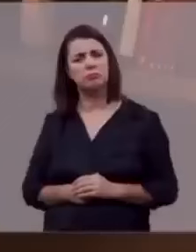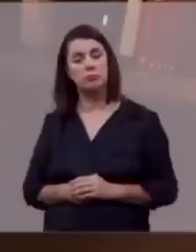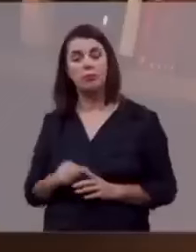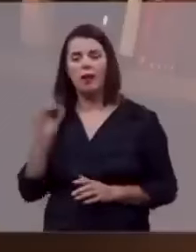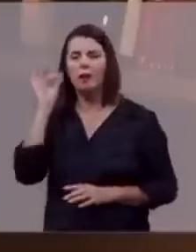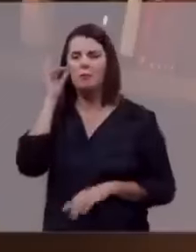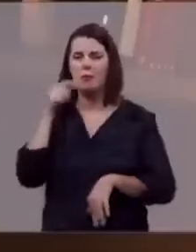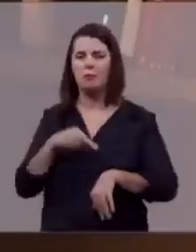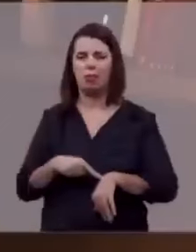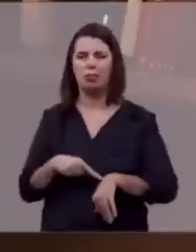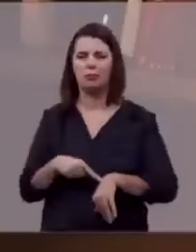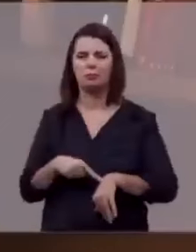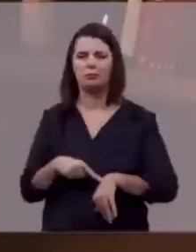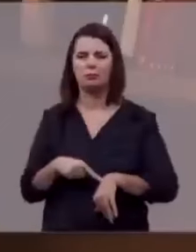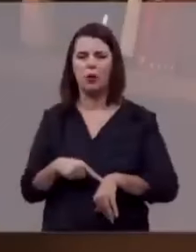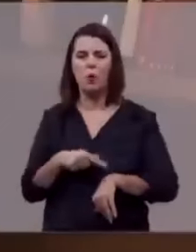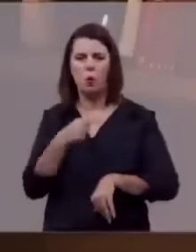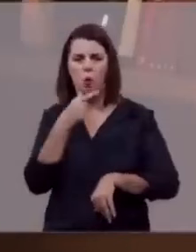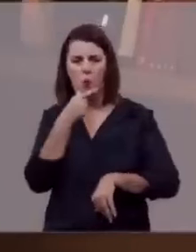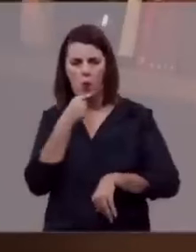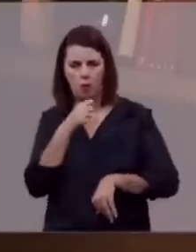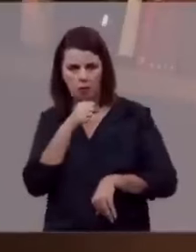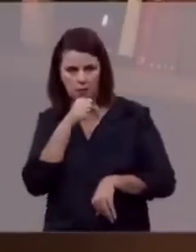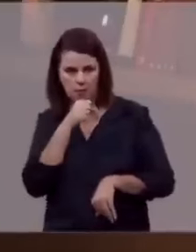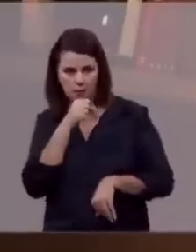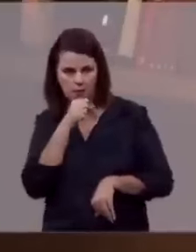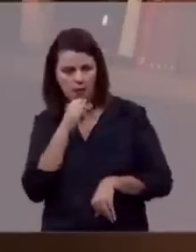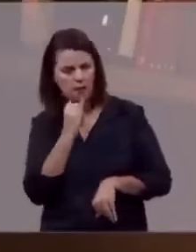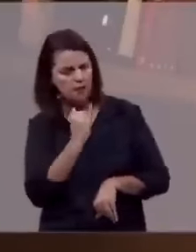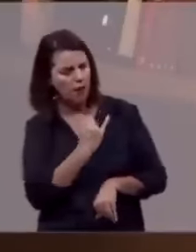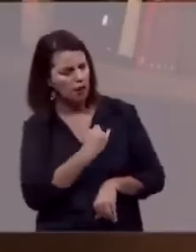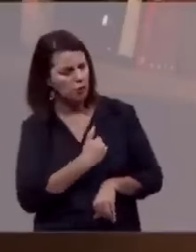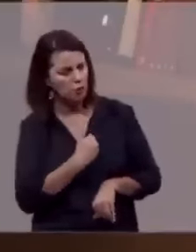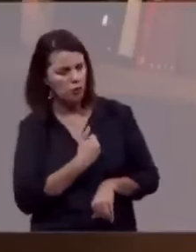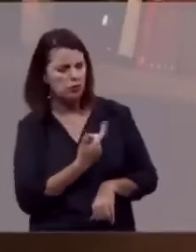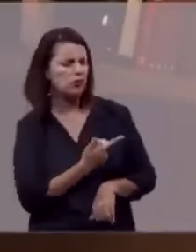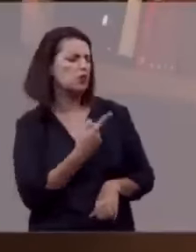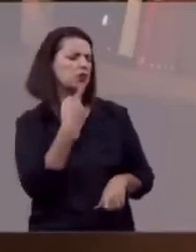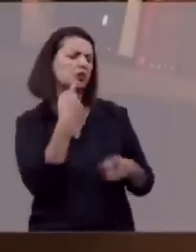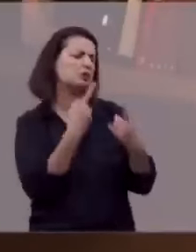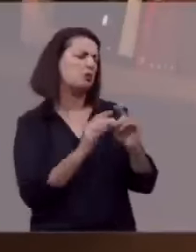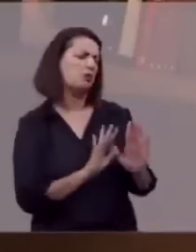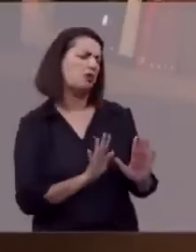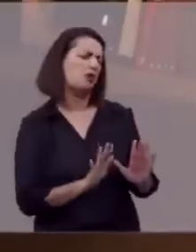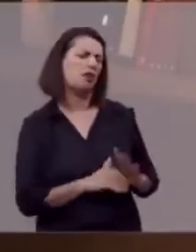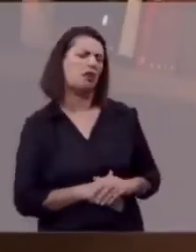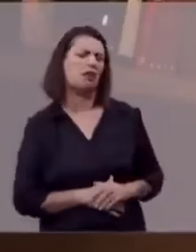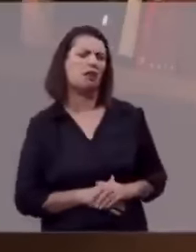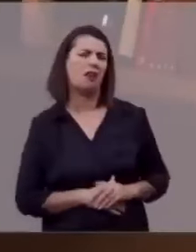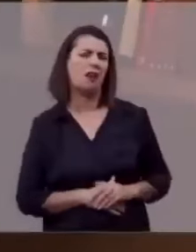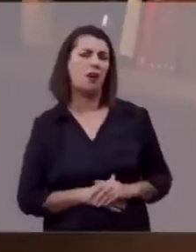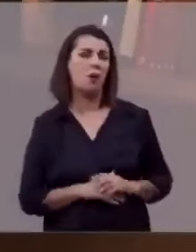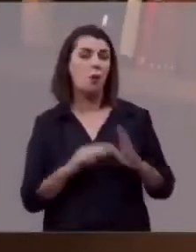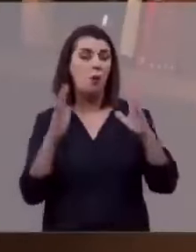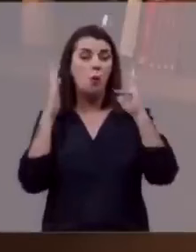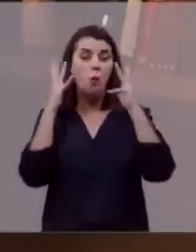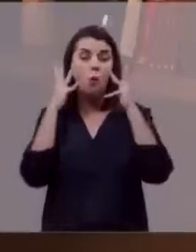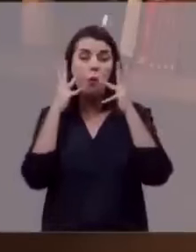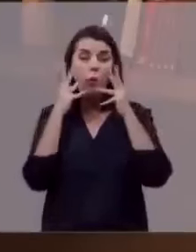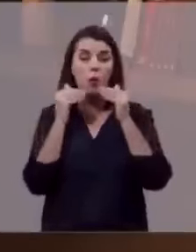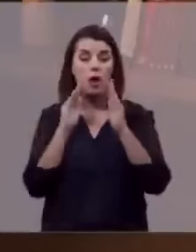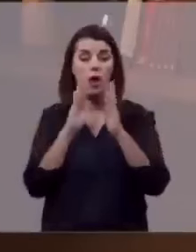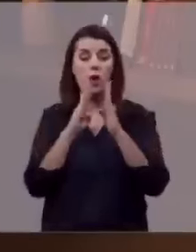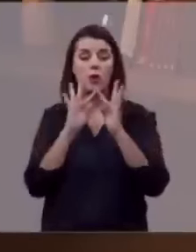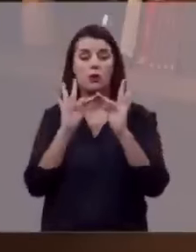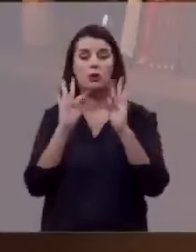Nesse momento, um ancião disse para João, Não chores, não chores, Eis que o leão da tribo de Judá,